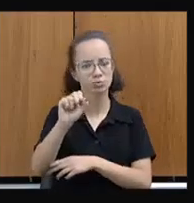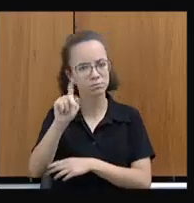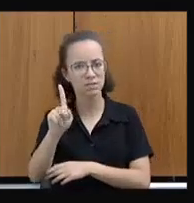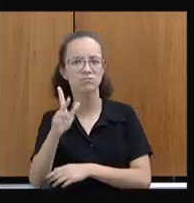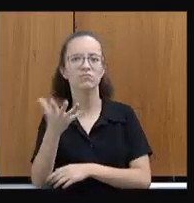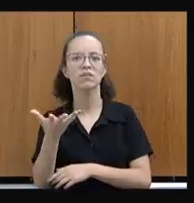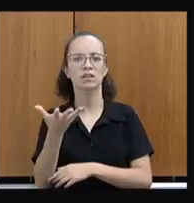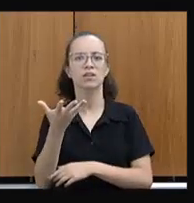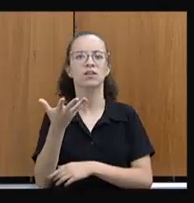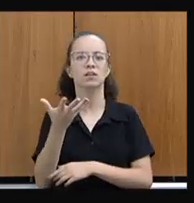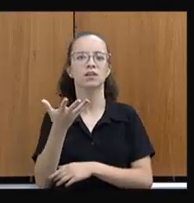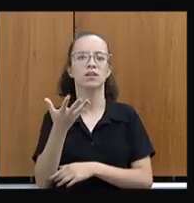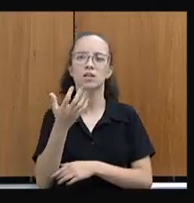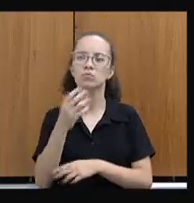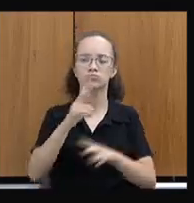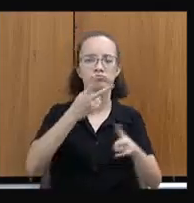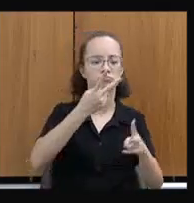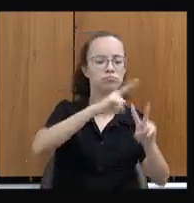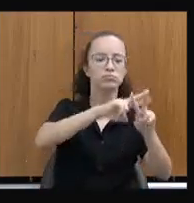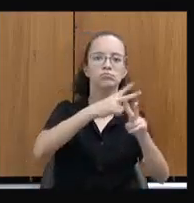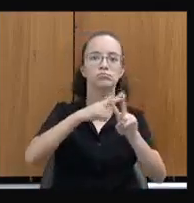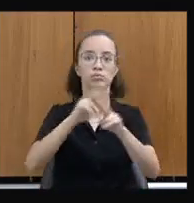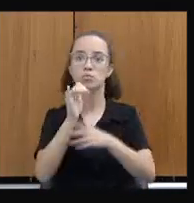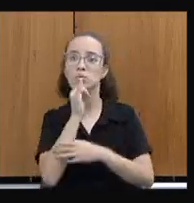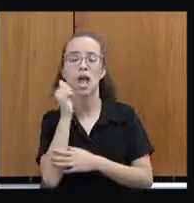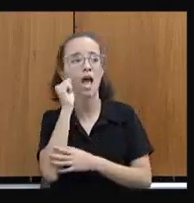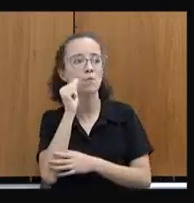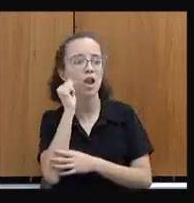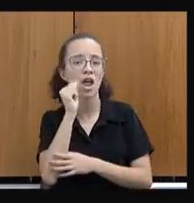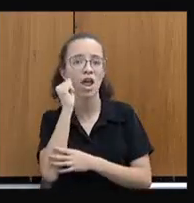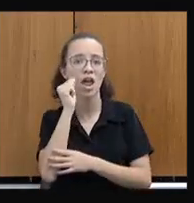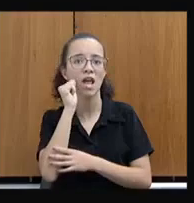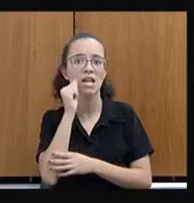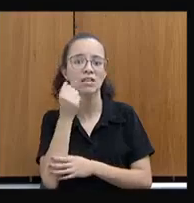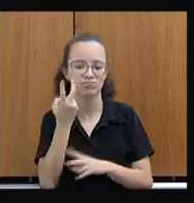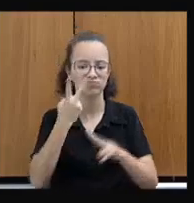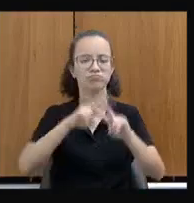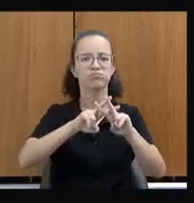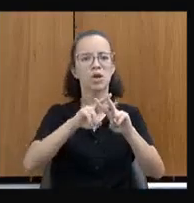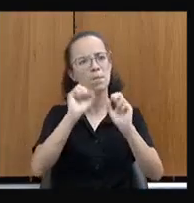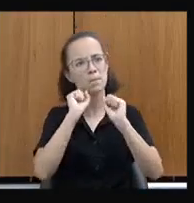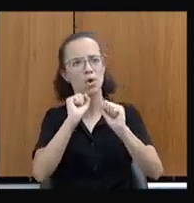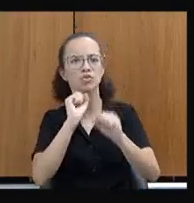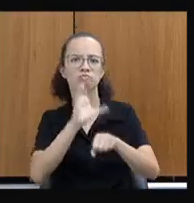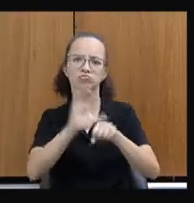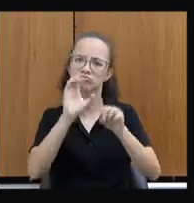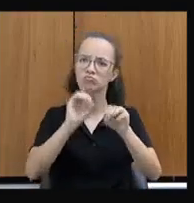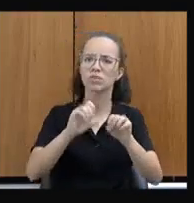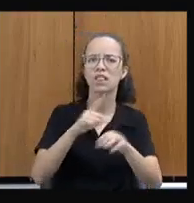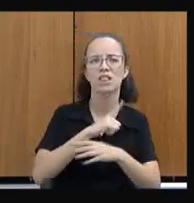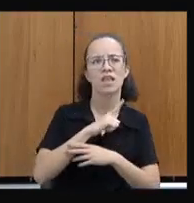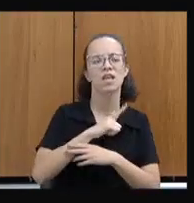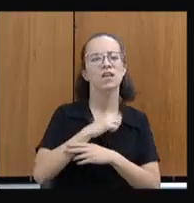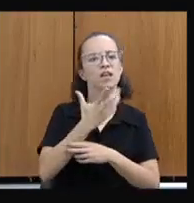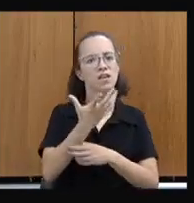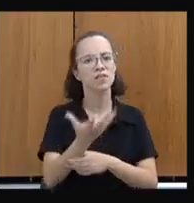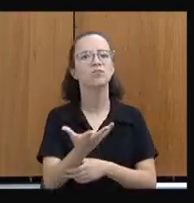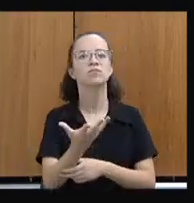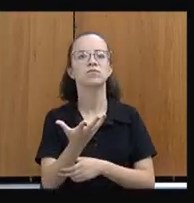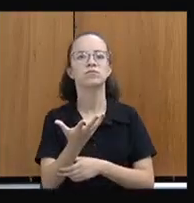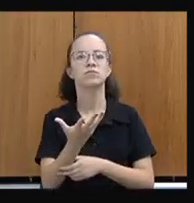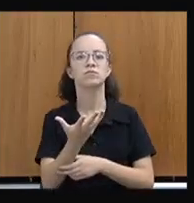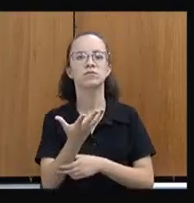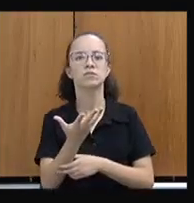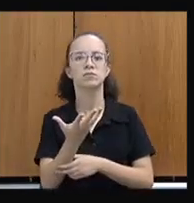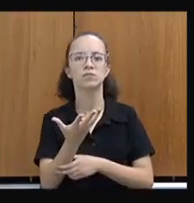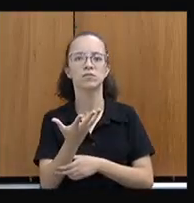absorventes nos próprios presídios, onde as mulheres que são privadas de liberdade pudessem ser capacitadas, se pudesse produzir esses absorventes para